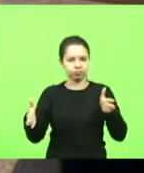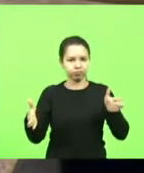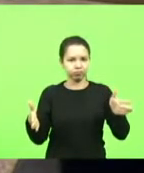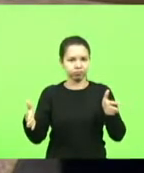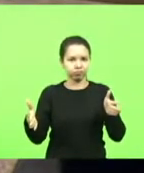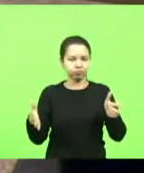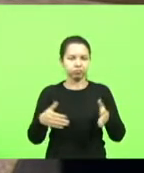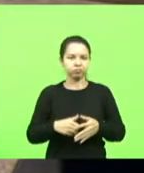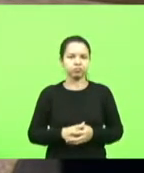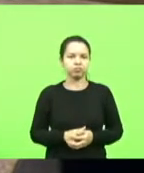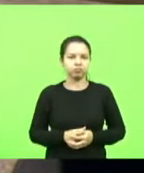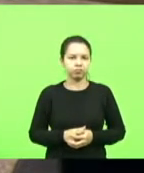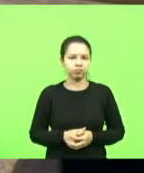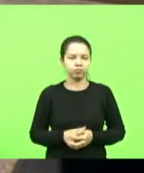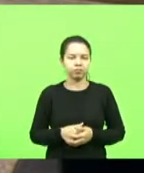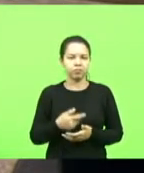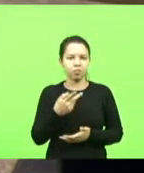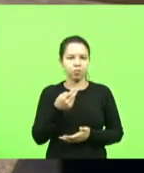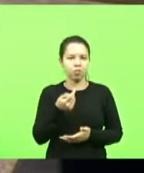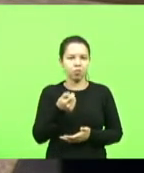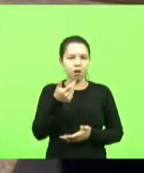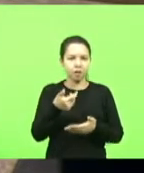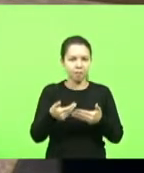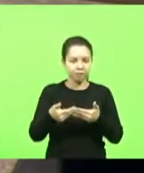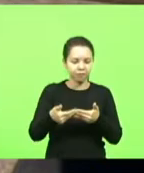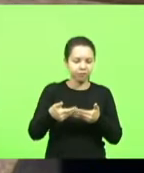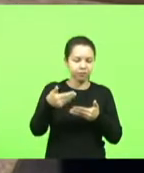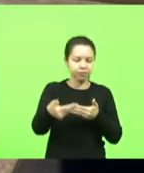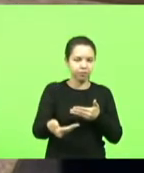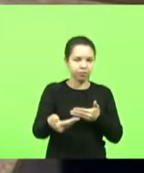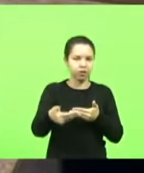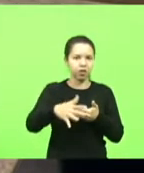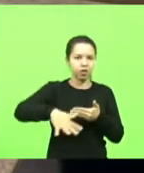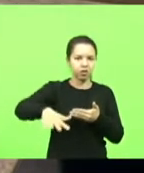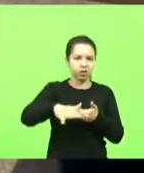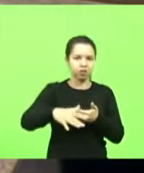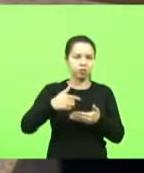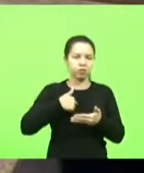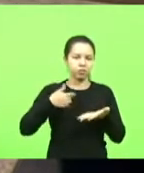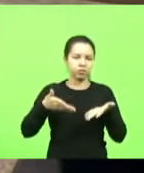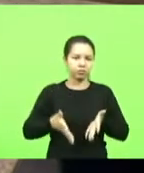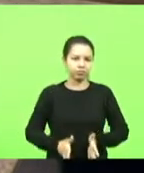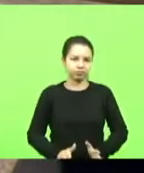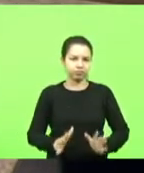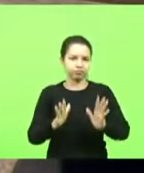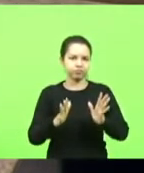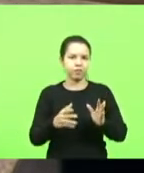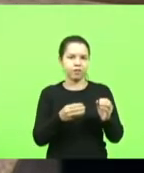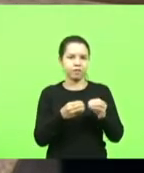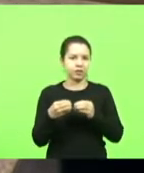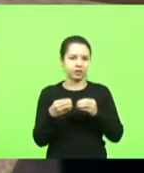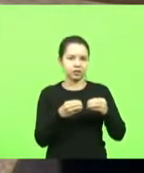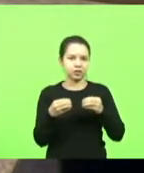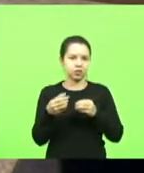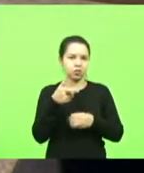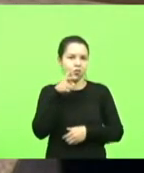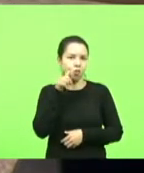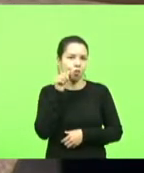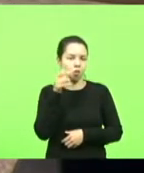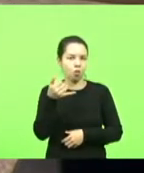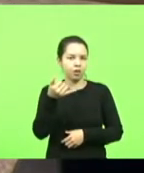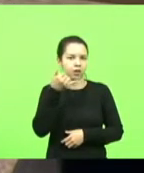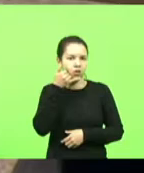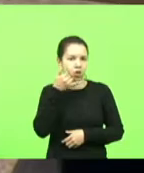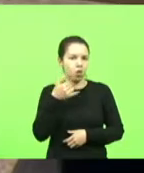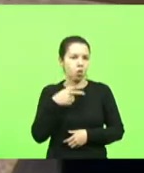praticamente na frente da terra que eu nasci então foi os vizinhos me ligaram ontem o pessoal que mora por